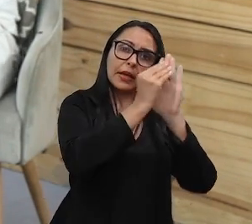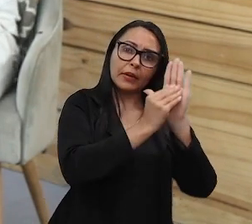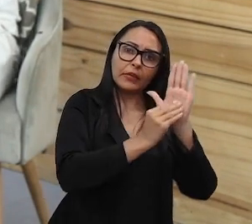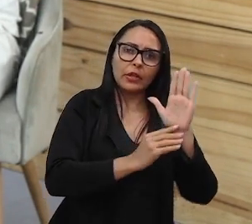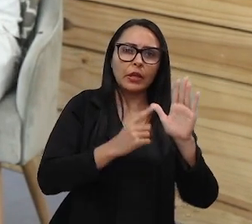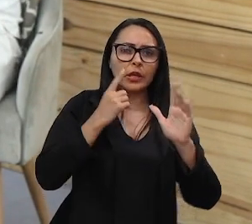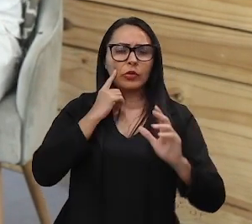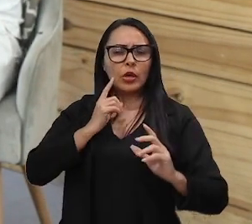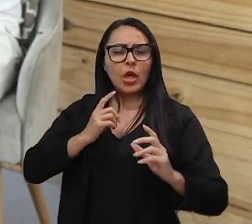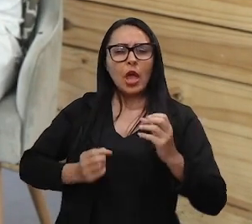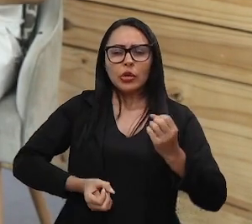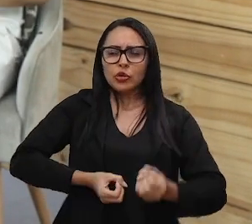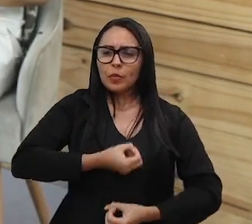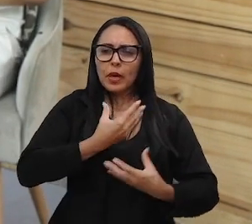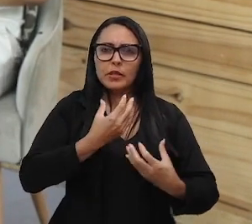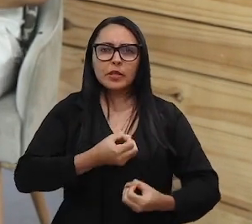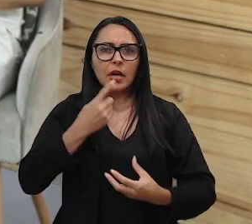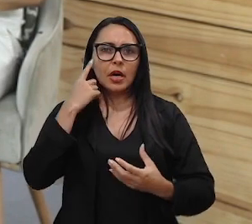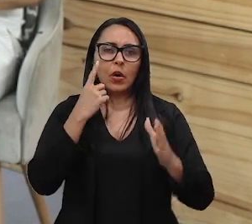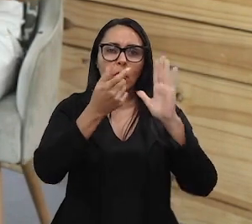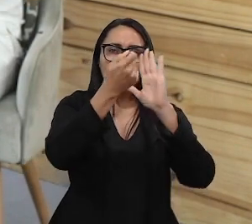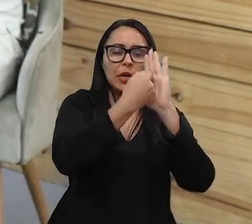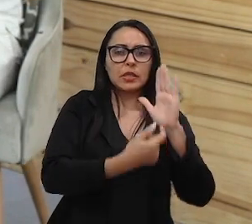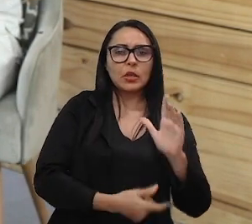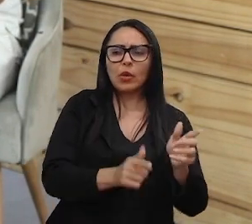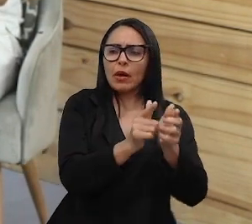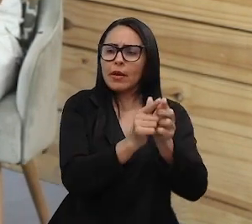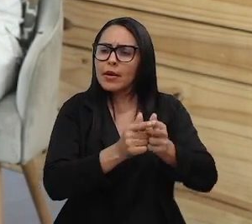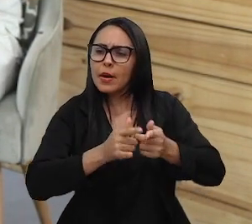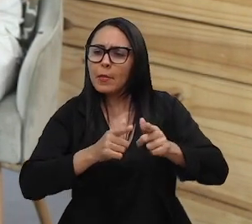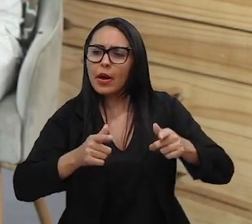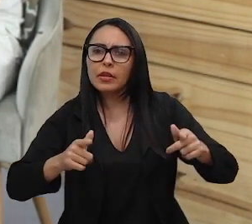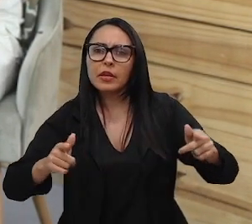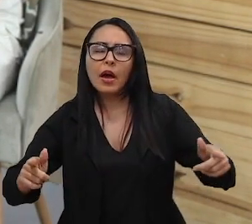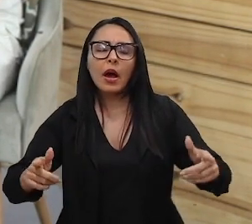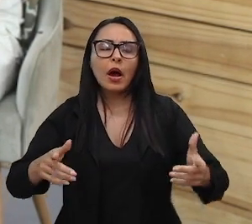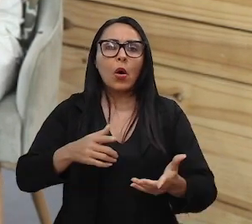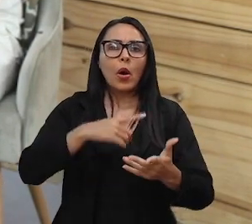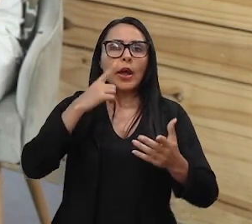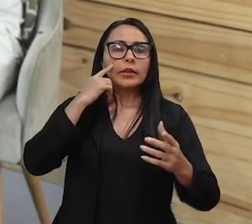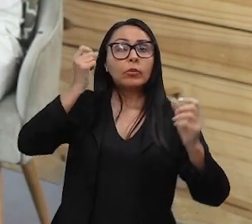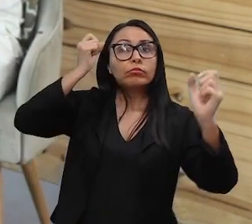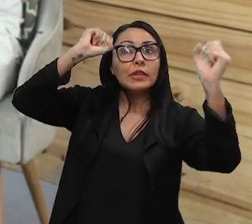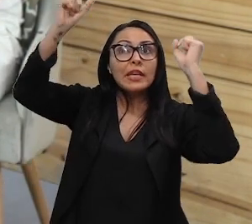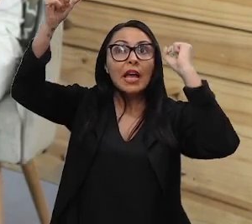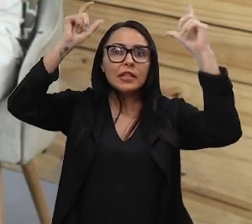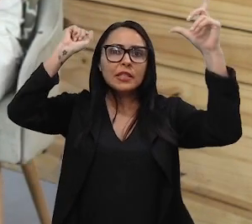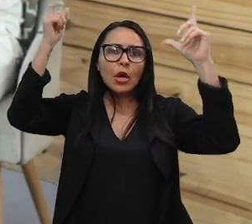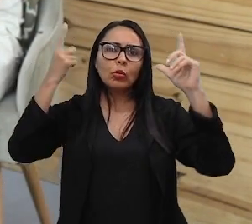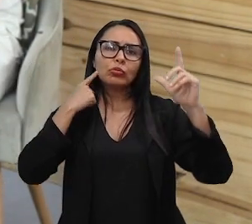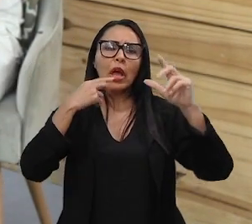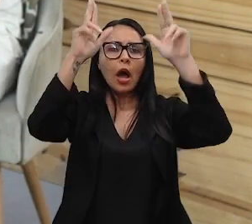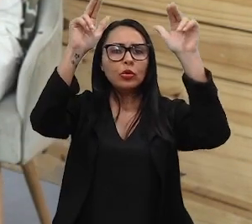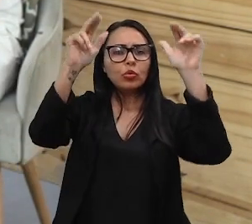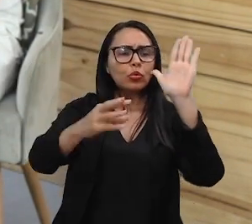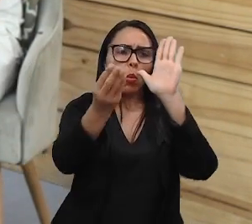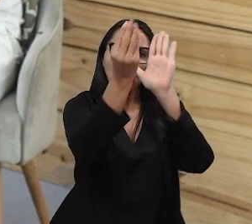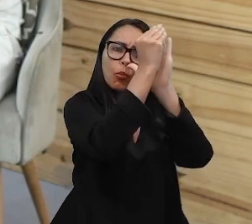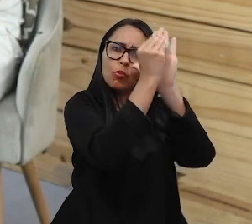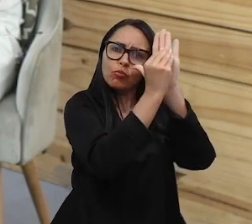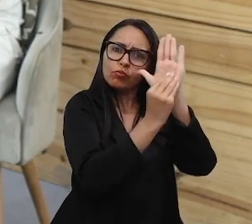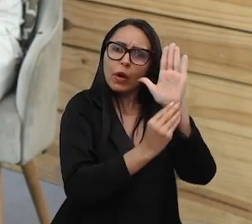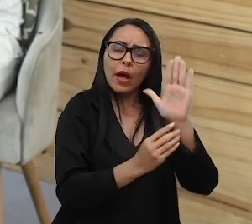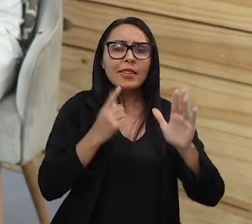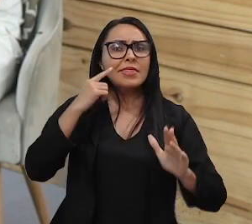expressões, uma correção gramatical. Até para a criação, por exemplo, de conteúdo, que hoje é imprescindível para qualquer unidade informacional você